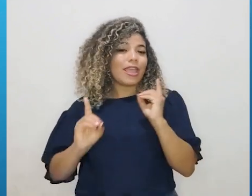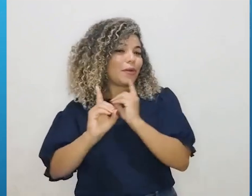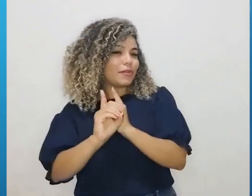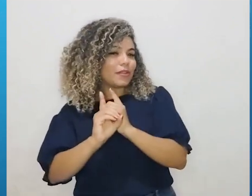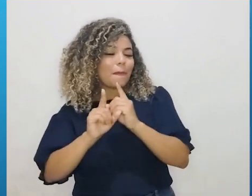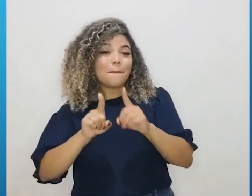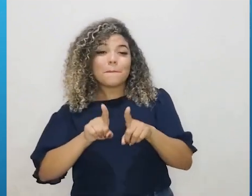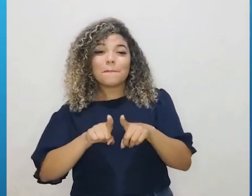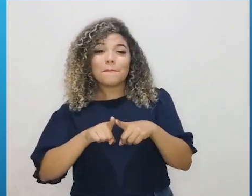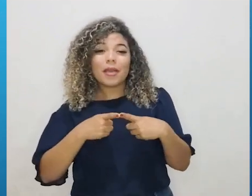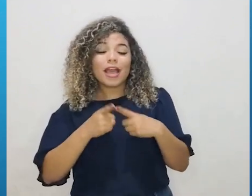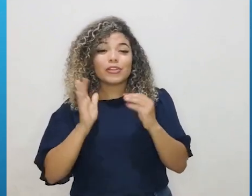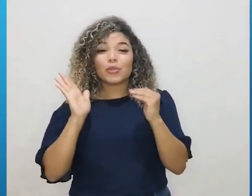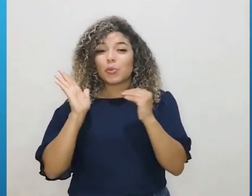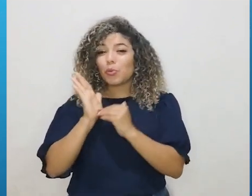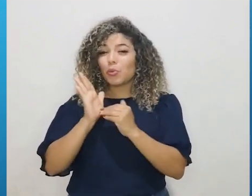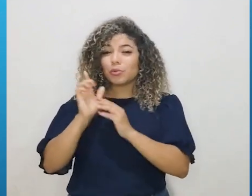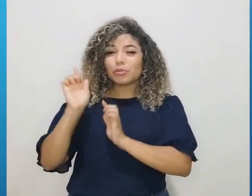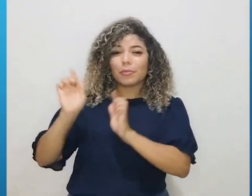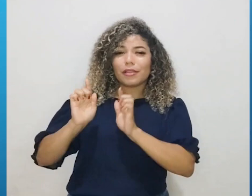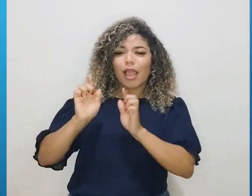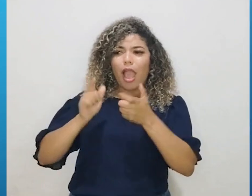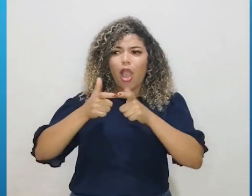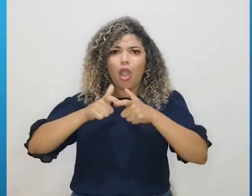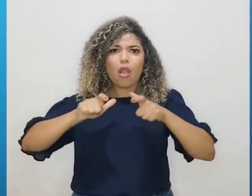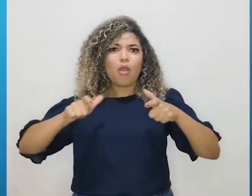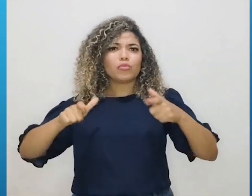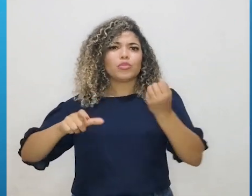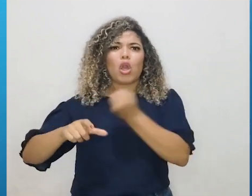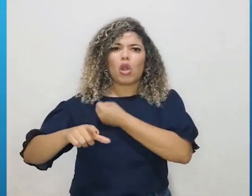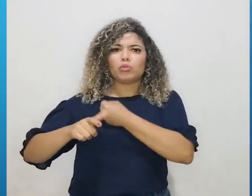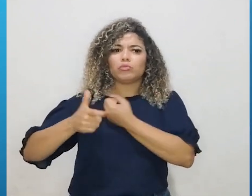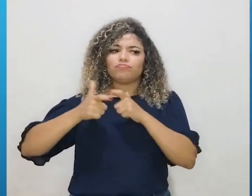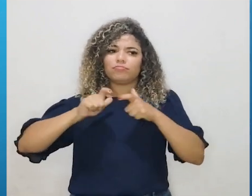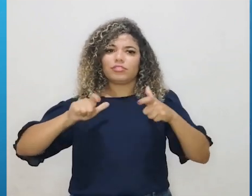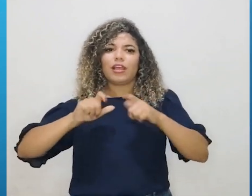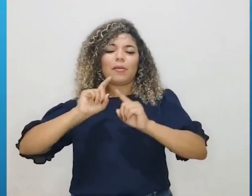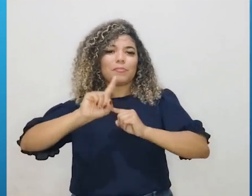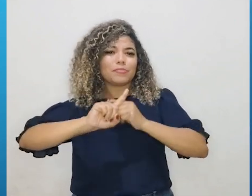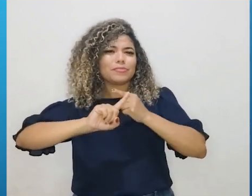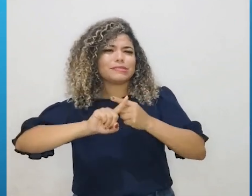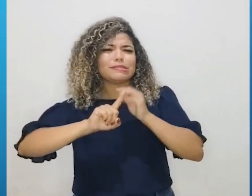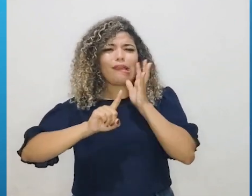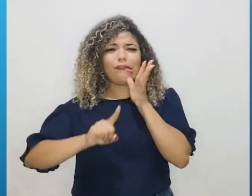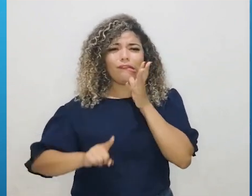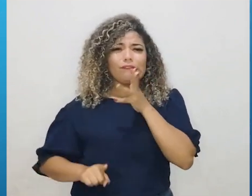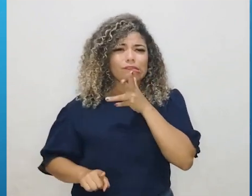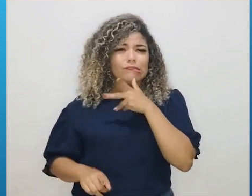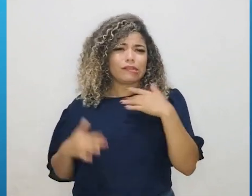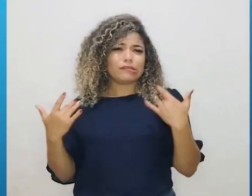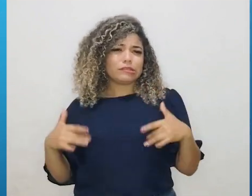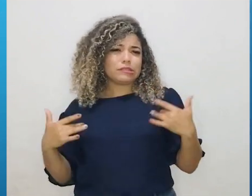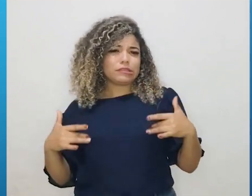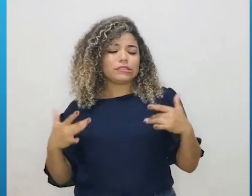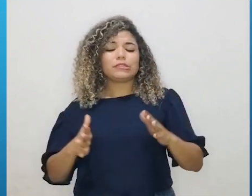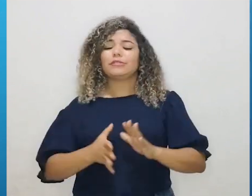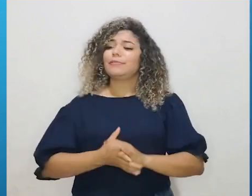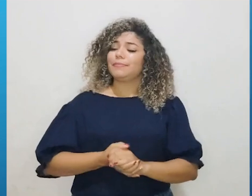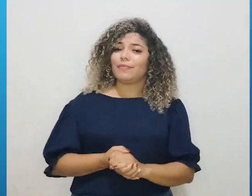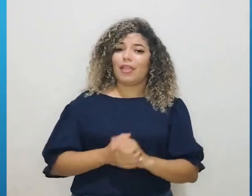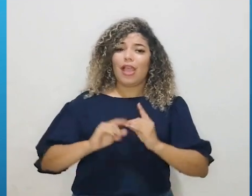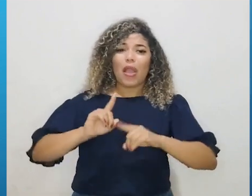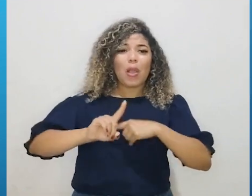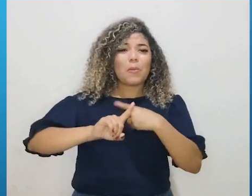Só que o último censo é um número muito grande para a gente fazer essa multiplicação, demoraria muito, né, uma multiplicação